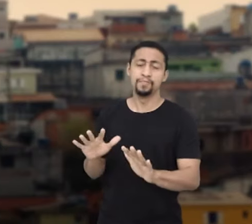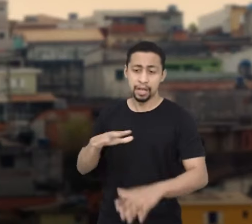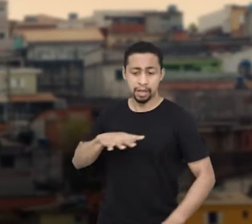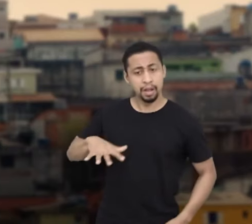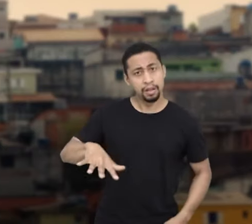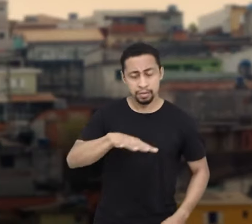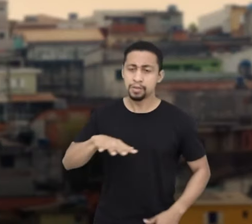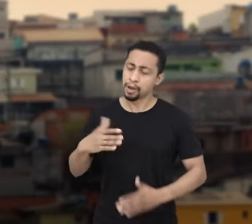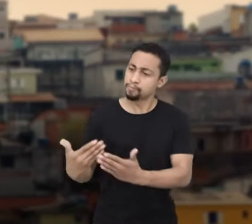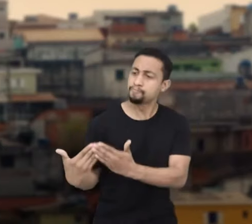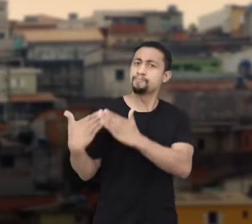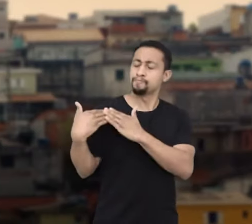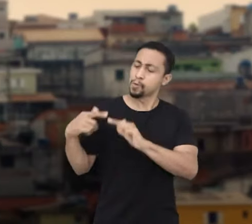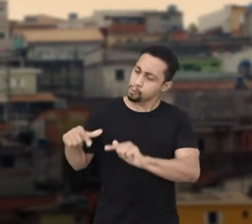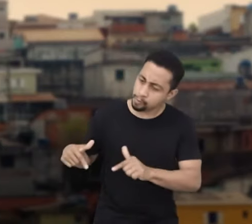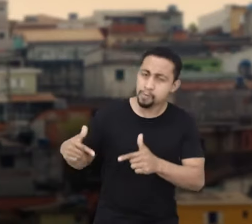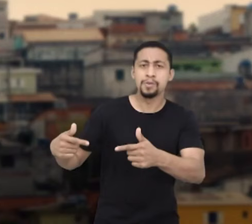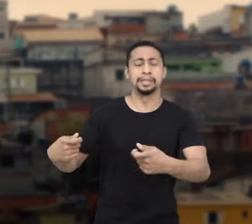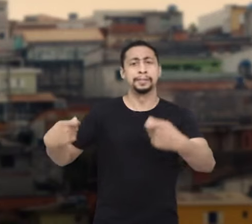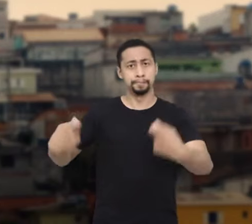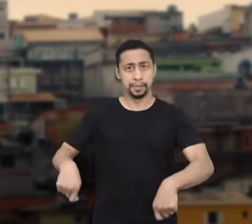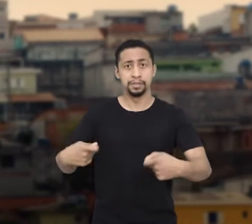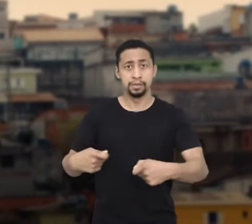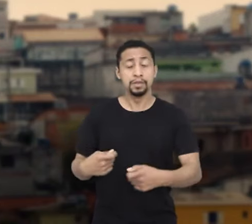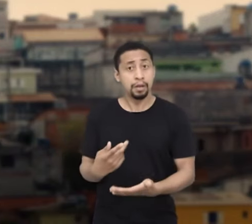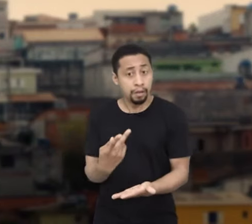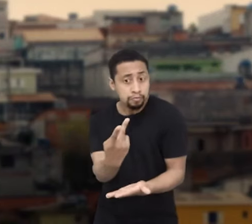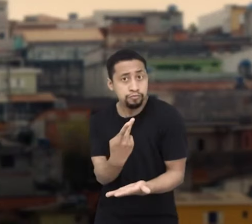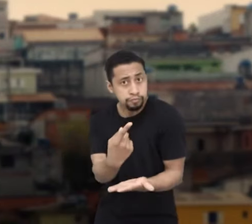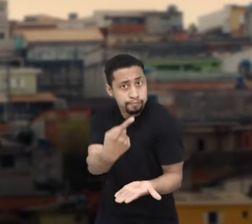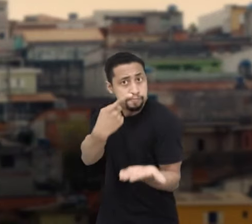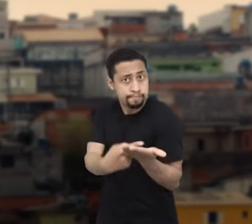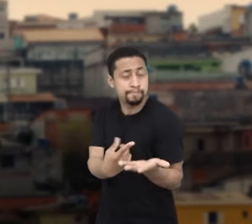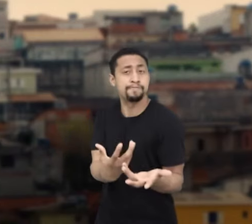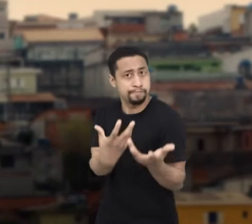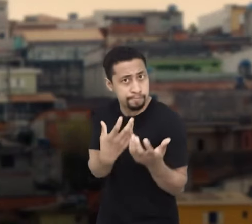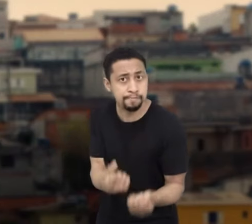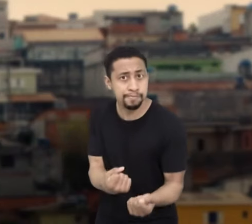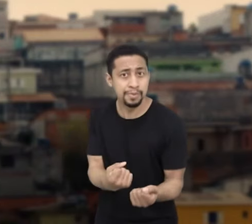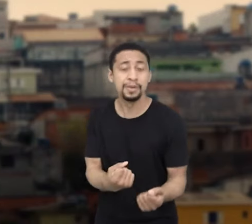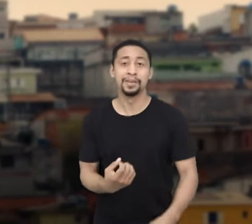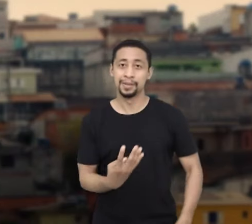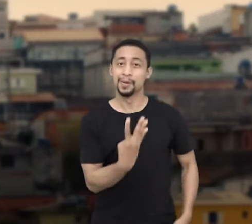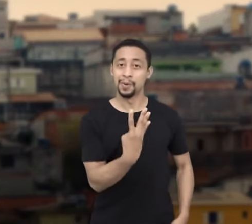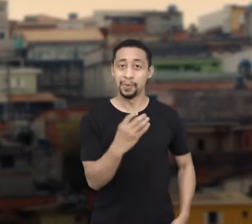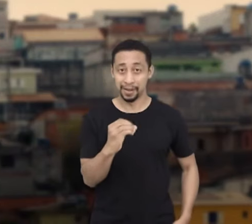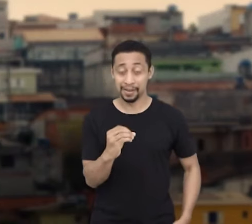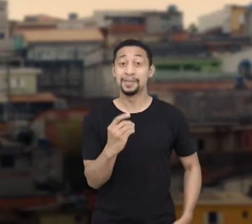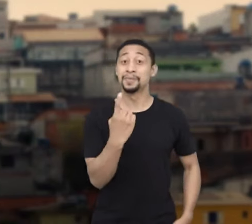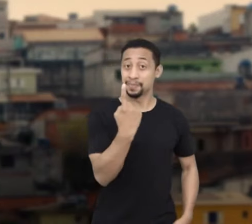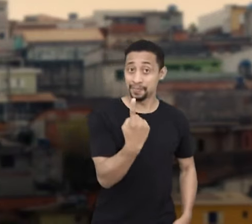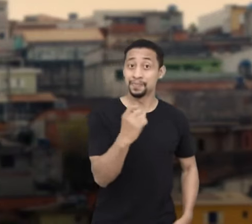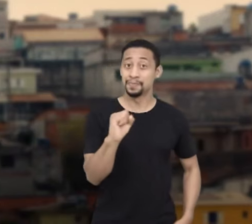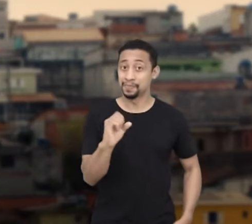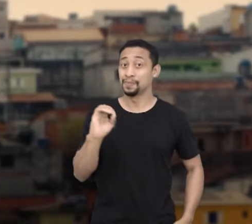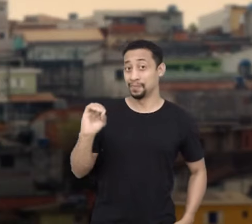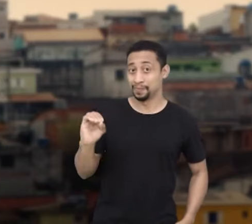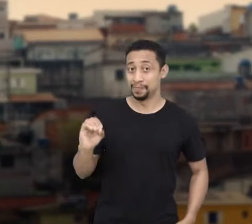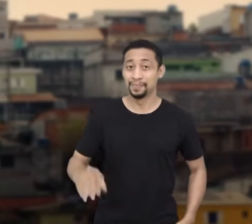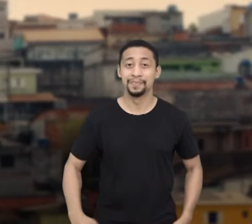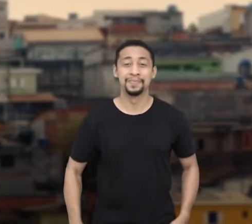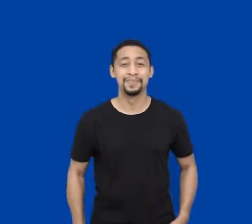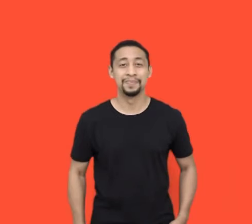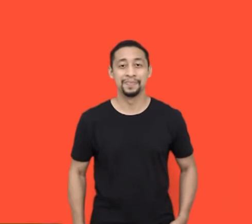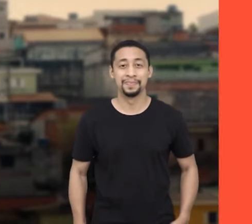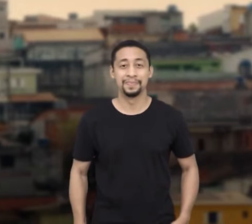paulistana. Nossa cidade precisa assumir o seu papel. Você pode contar comigo pra isso. Patrícia Gama, 40,